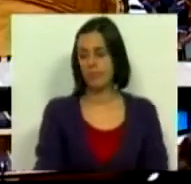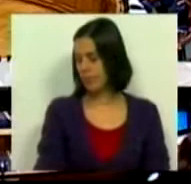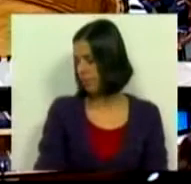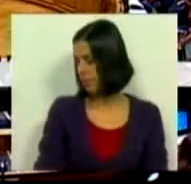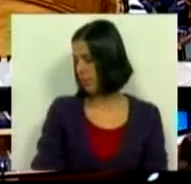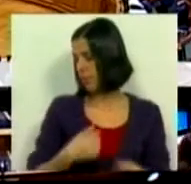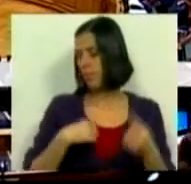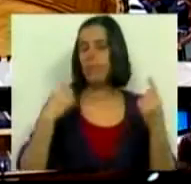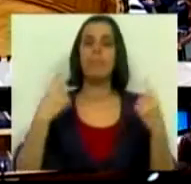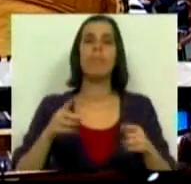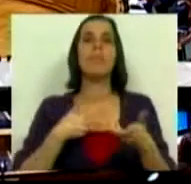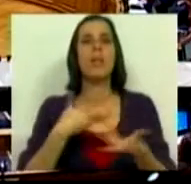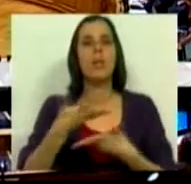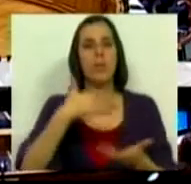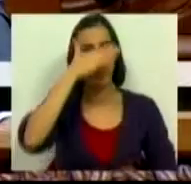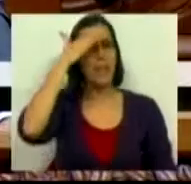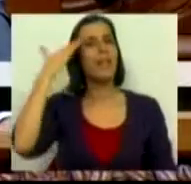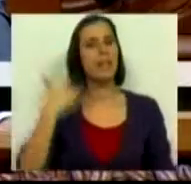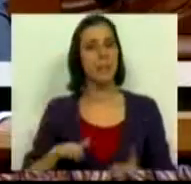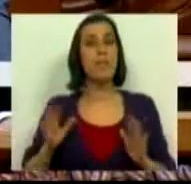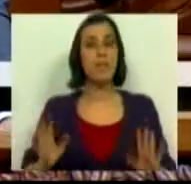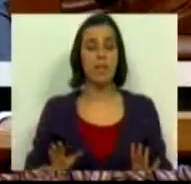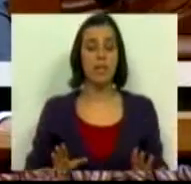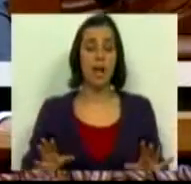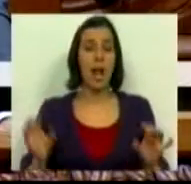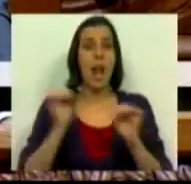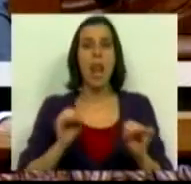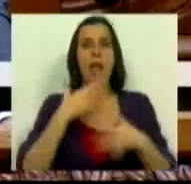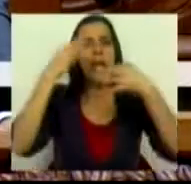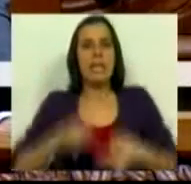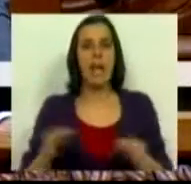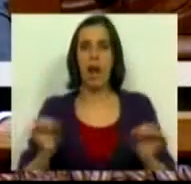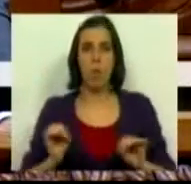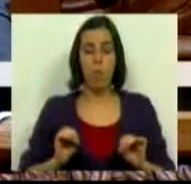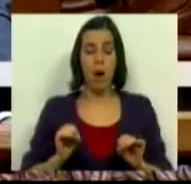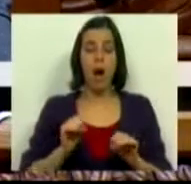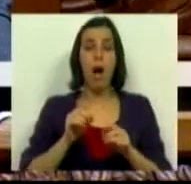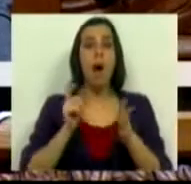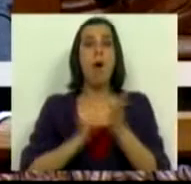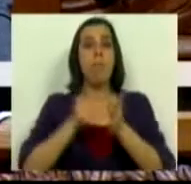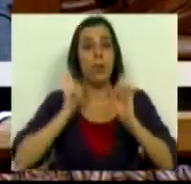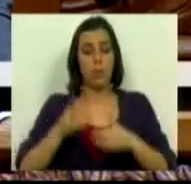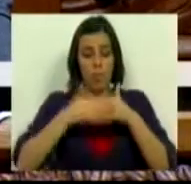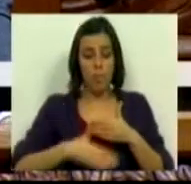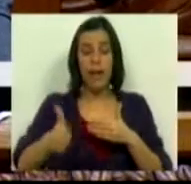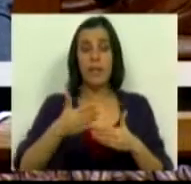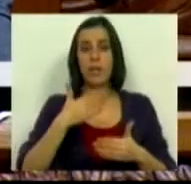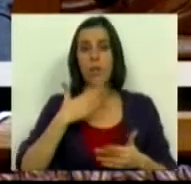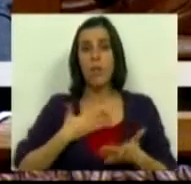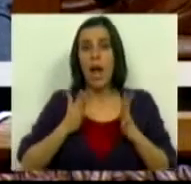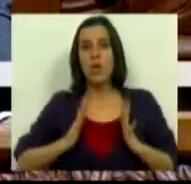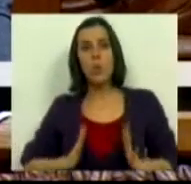Temos uma negociação difícil. Nada está adquirido. Nem o ponto de partida nos deve